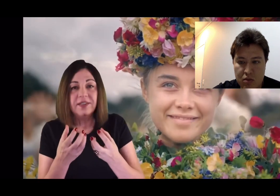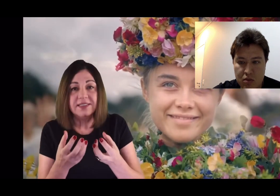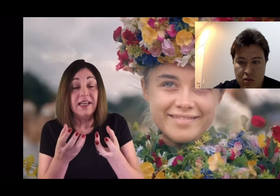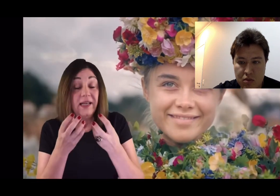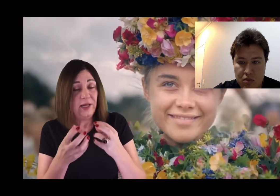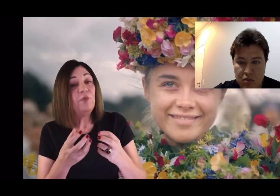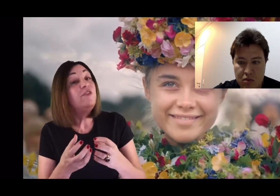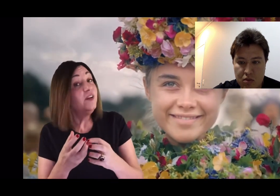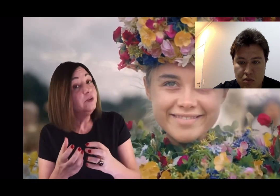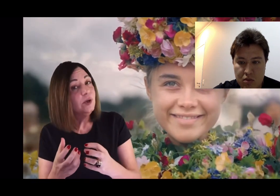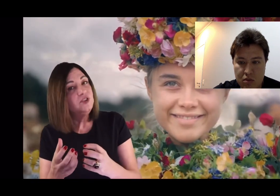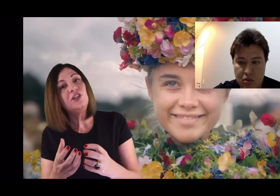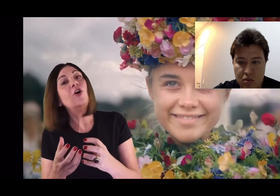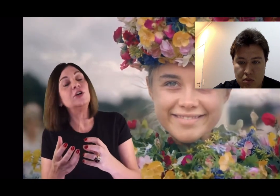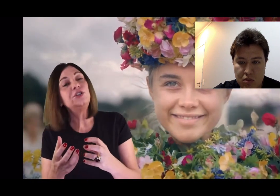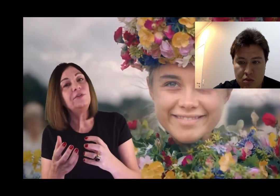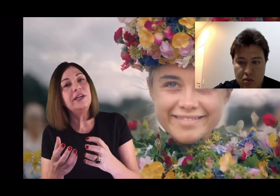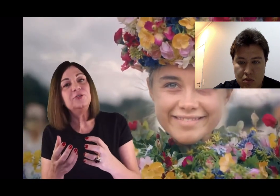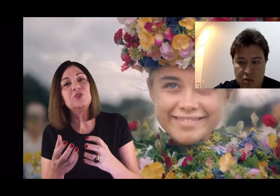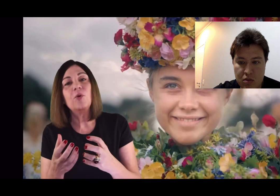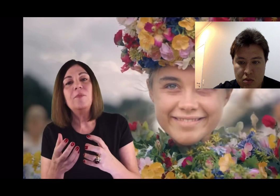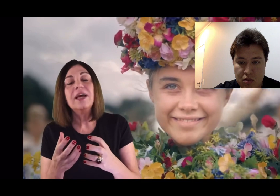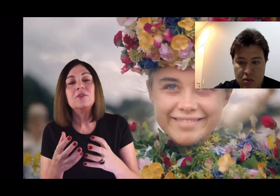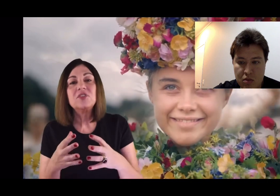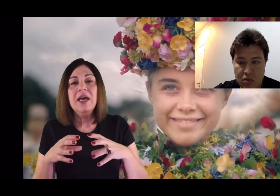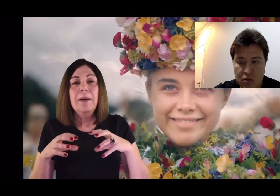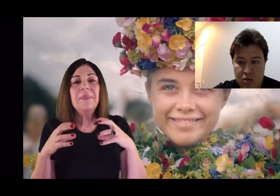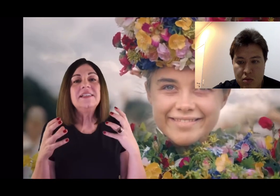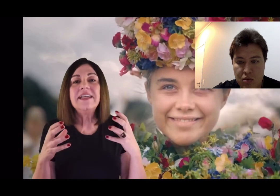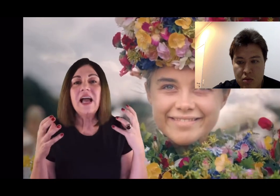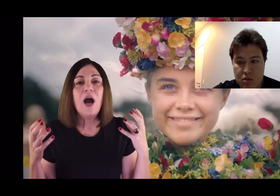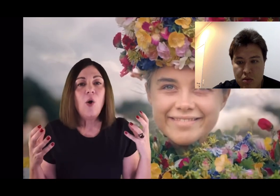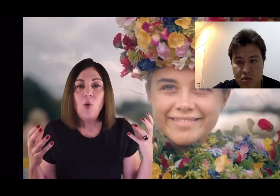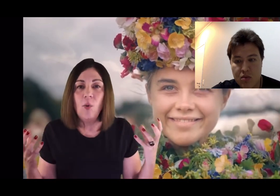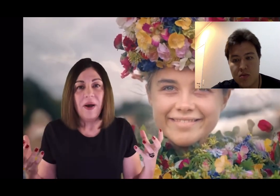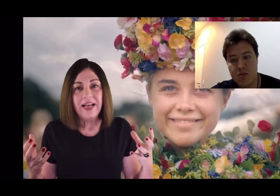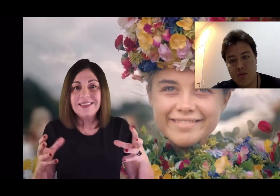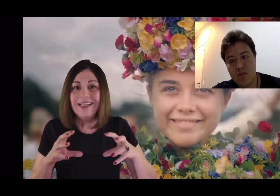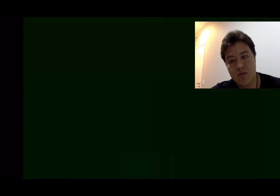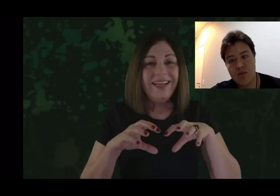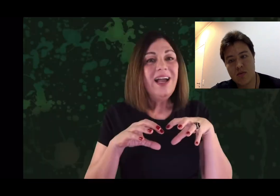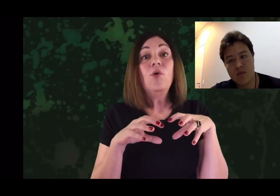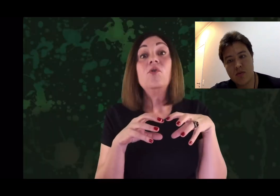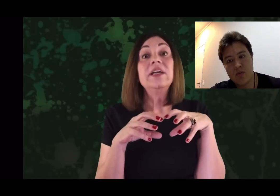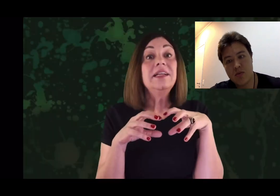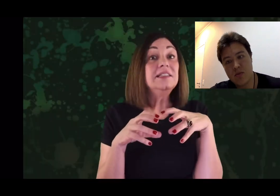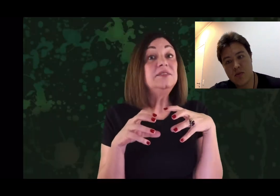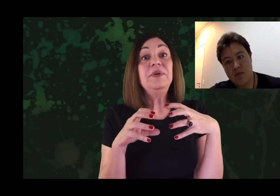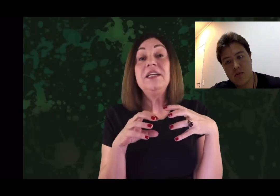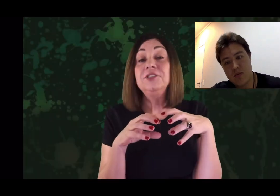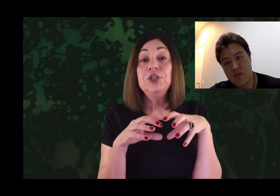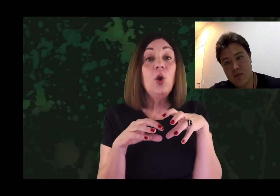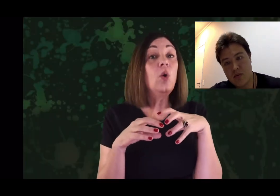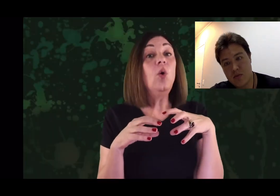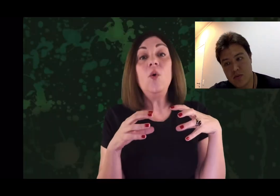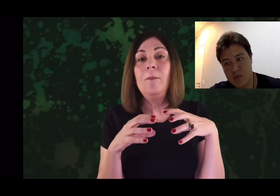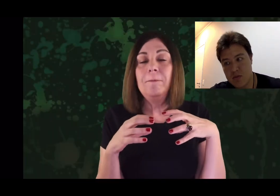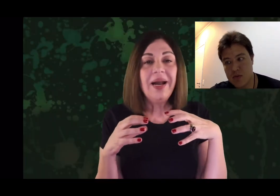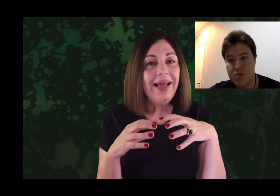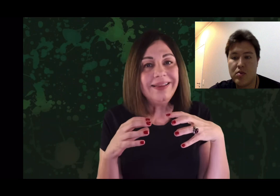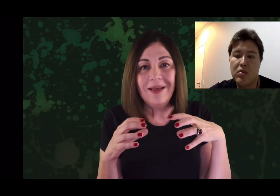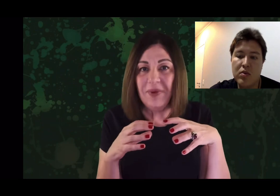vivas. Tem o efeito alucinógeno dos cogumelos, mas tem algo mais, tem algo que transpira de